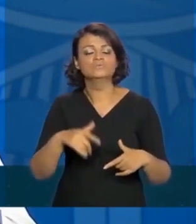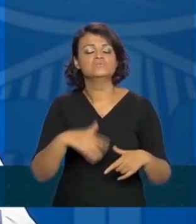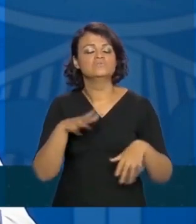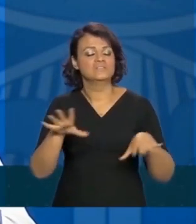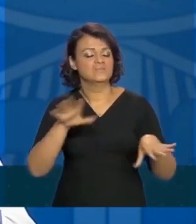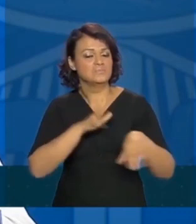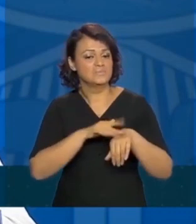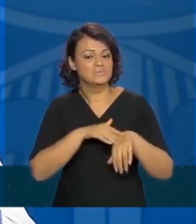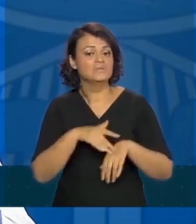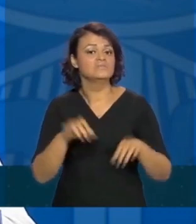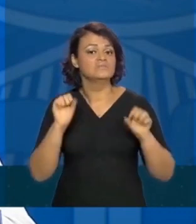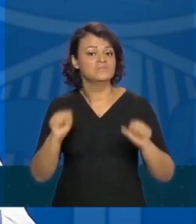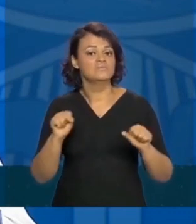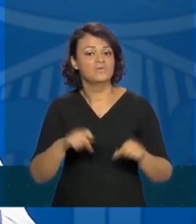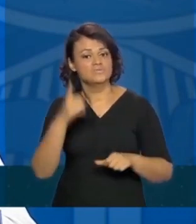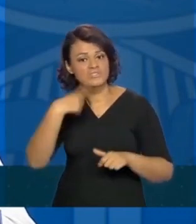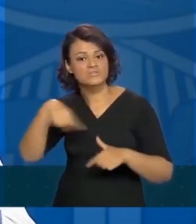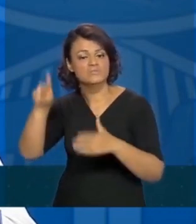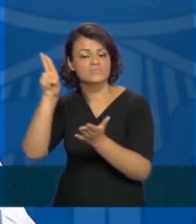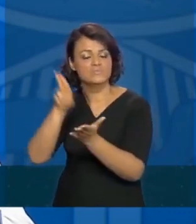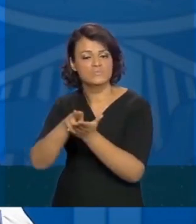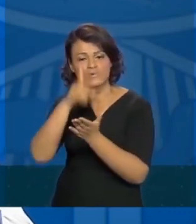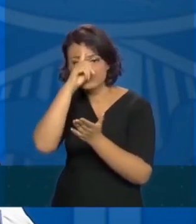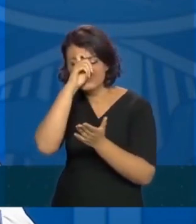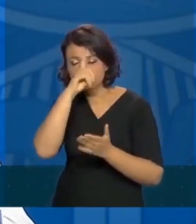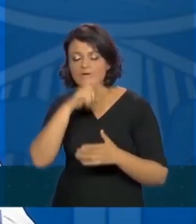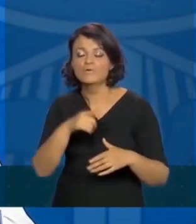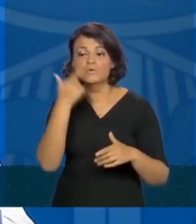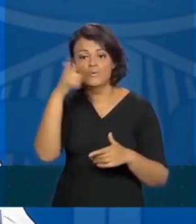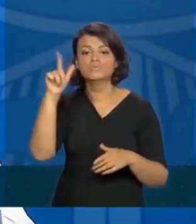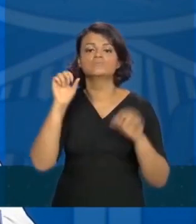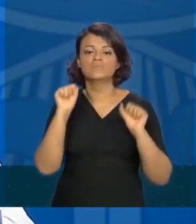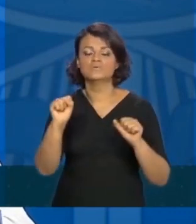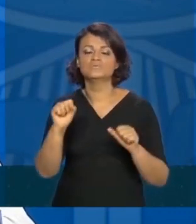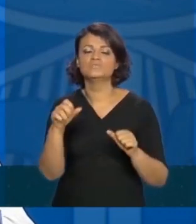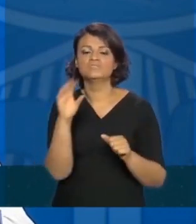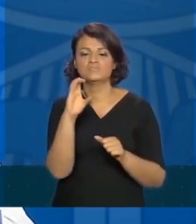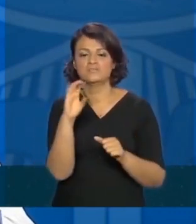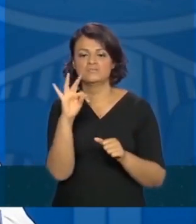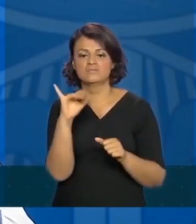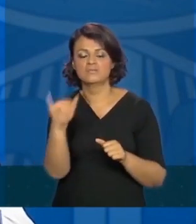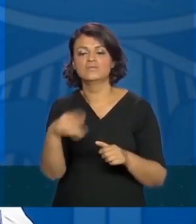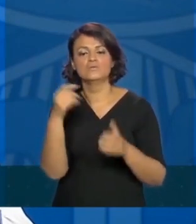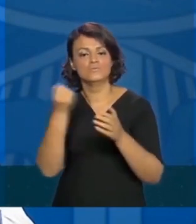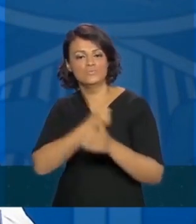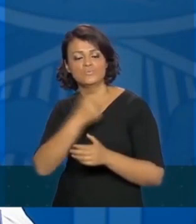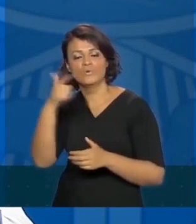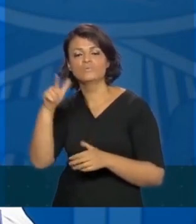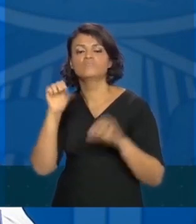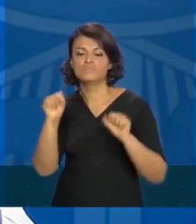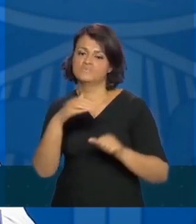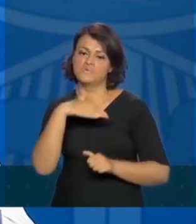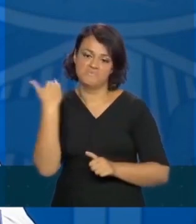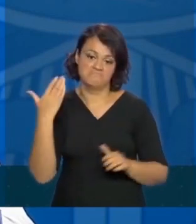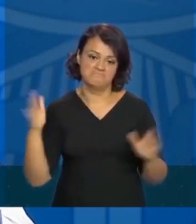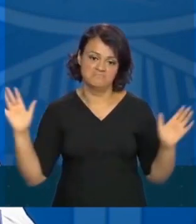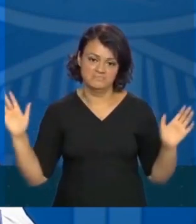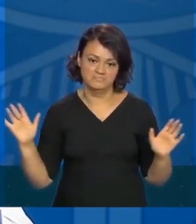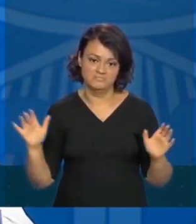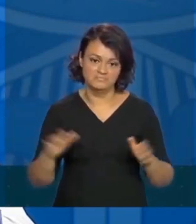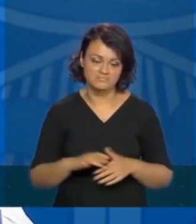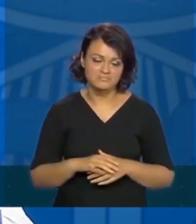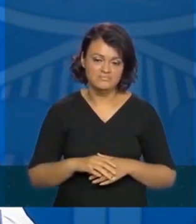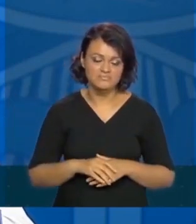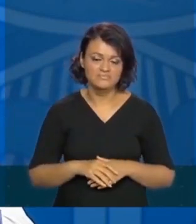doença que vai levá-los ao hospital e um número vai levá-los a CTI e um número vai a óbito, ponto. No